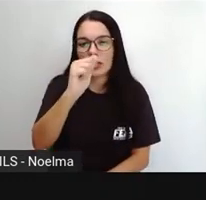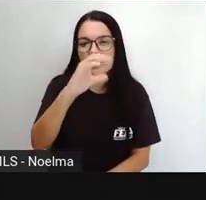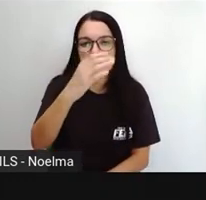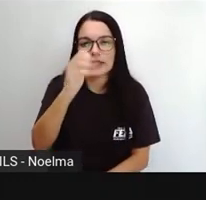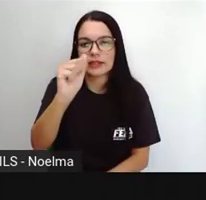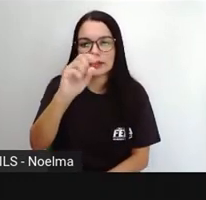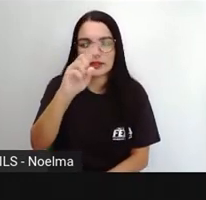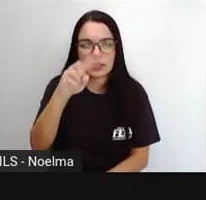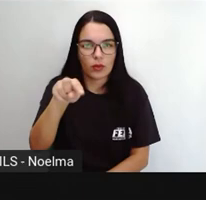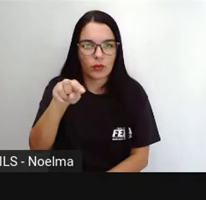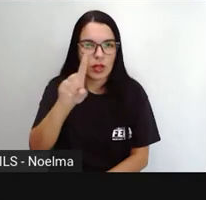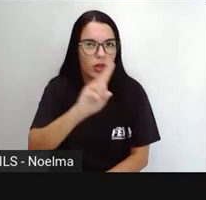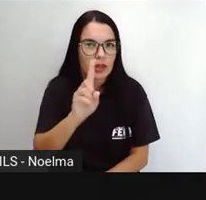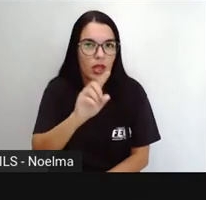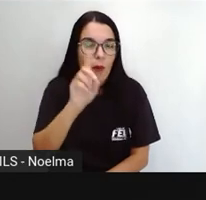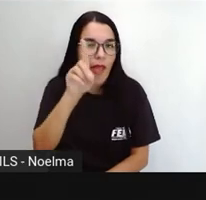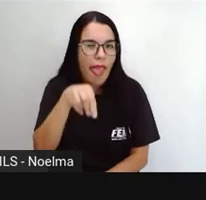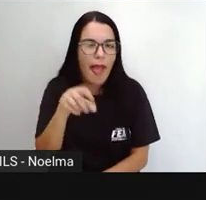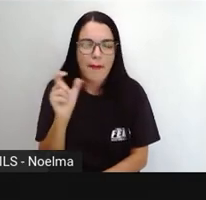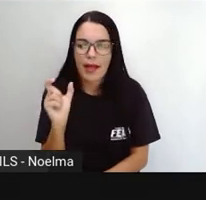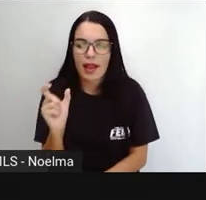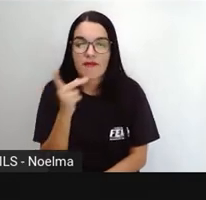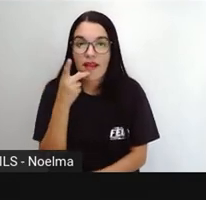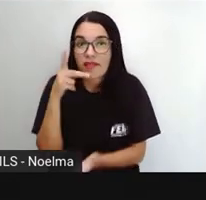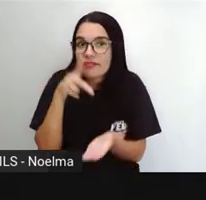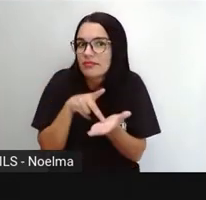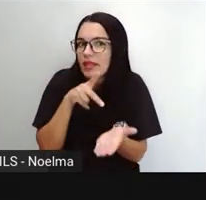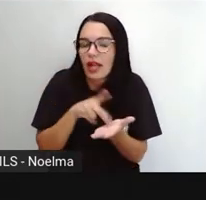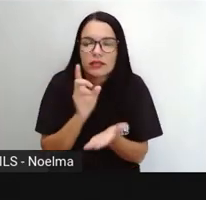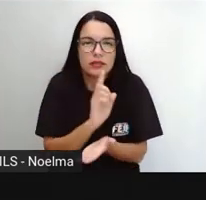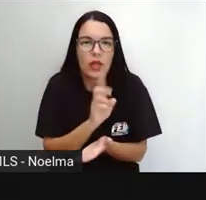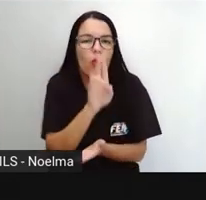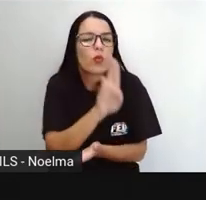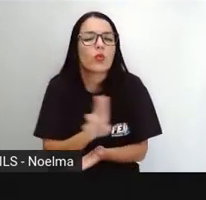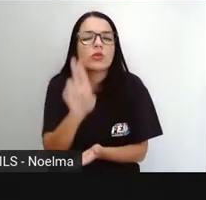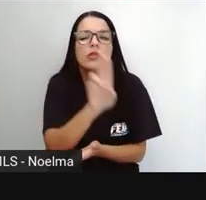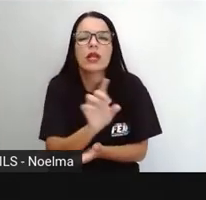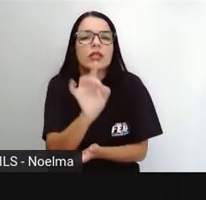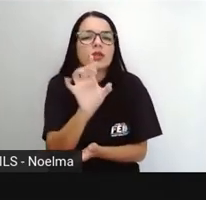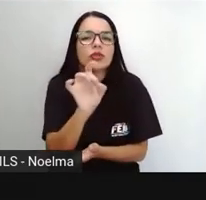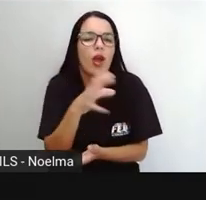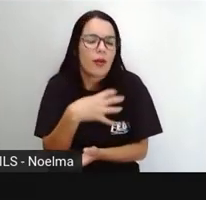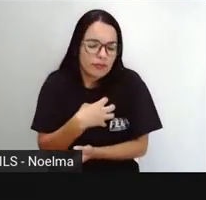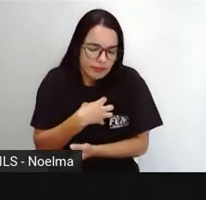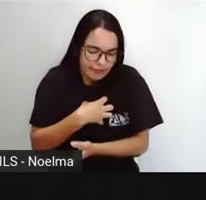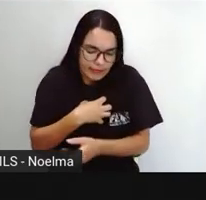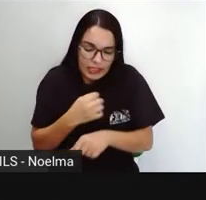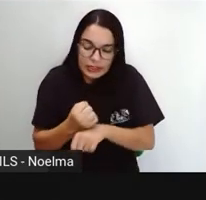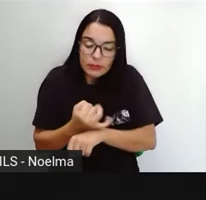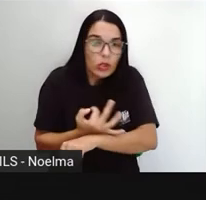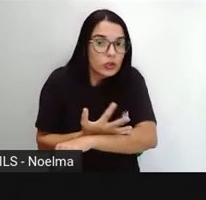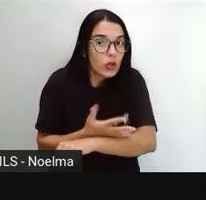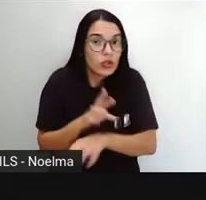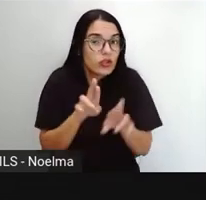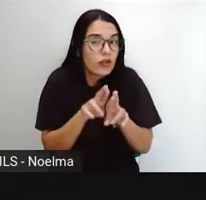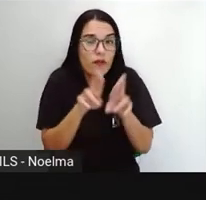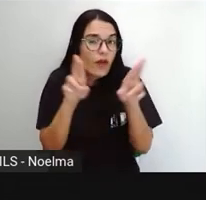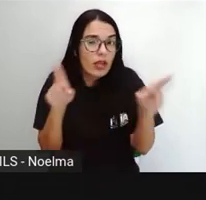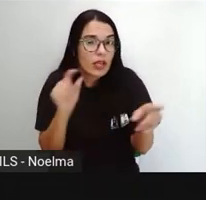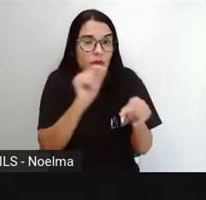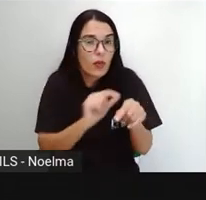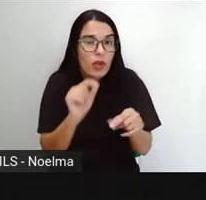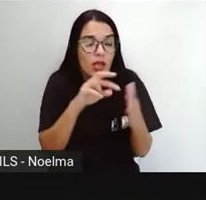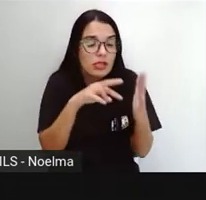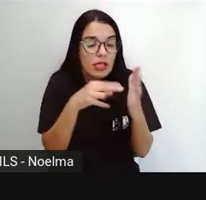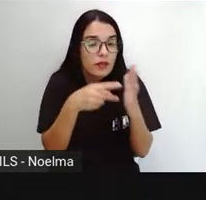conotação. É quando as palavras são utilizadas para expressar um sentido diferente daquele